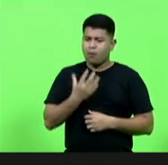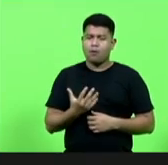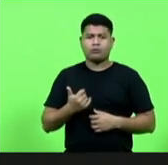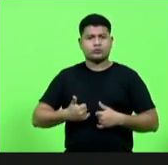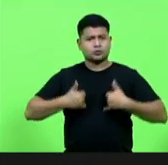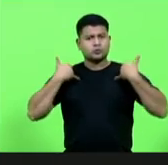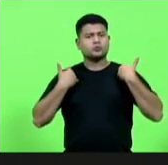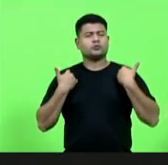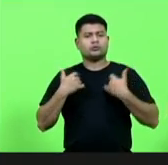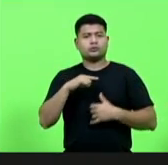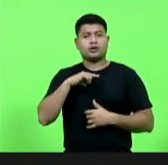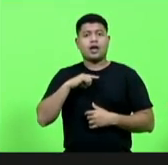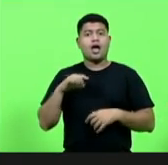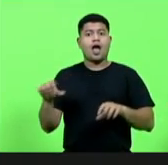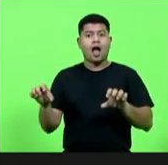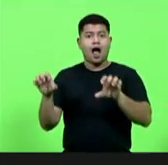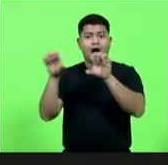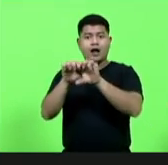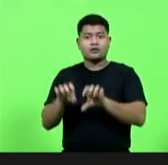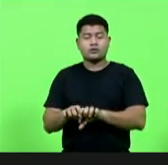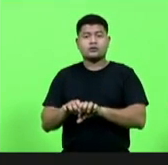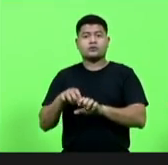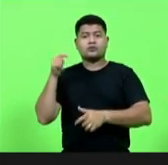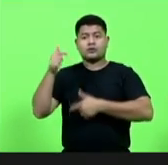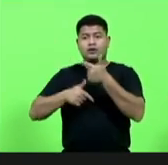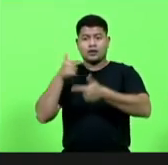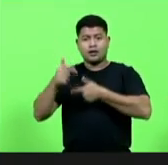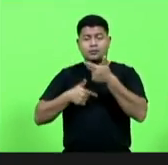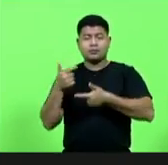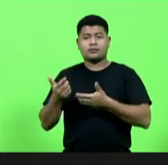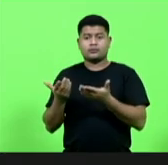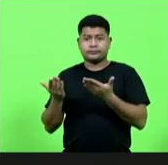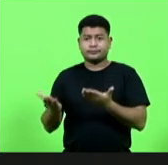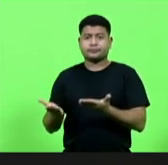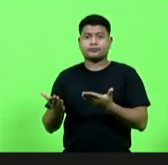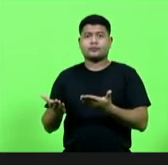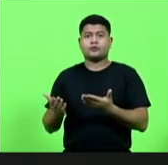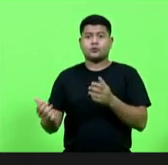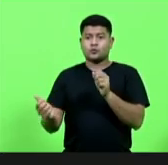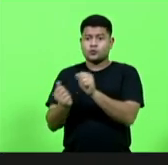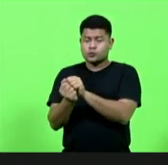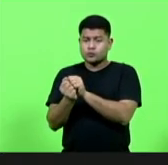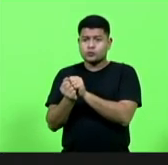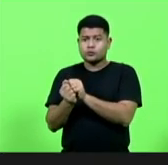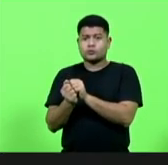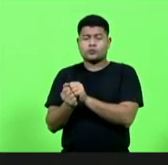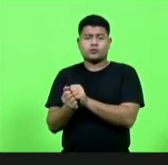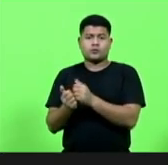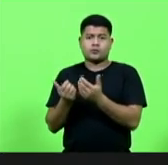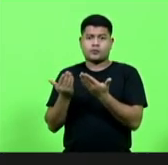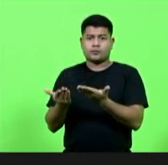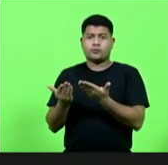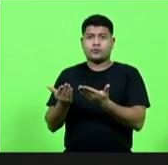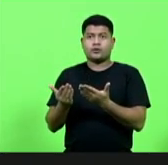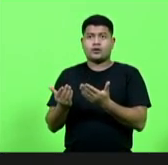a estrutura que vai trabalhar em conjunto, juntamente, com o Observatório da Violência